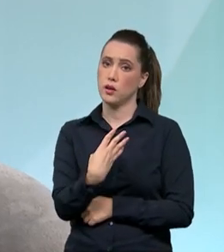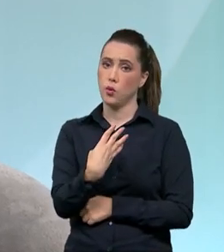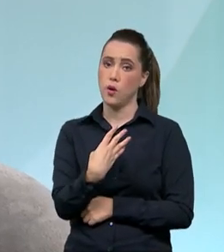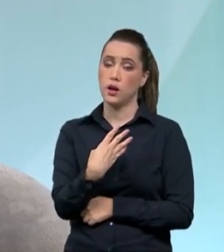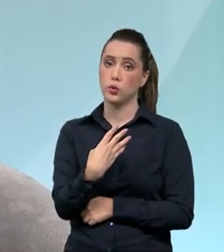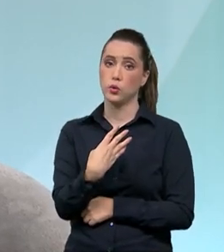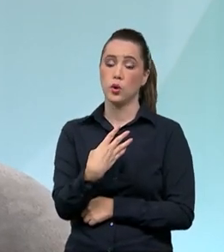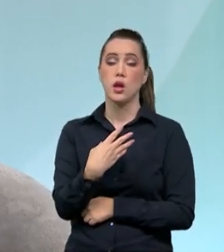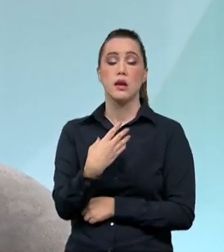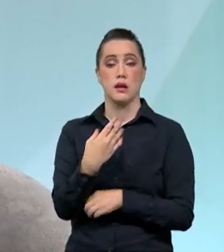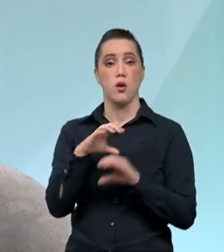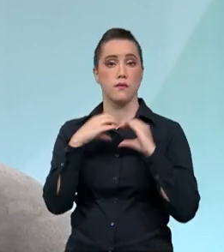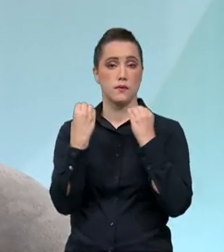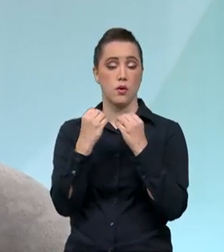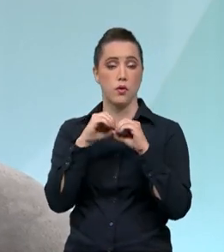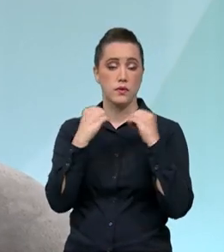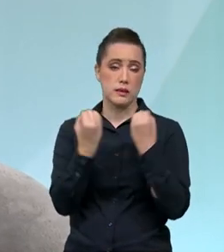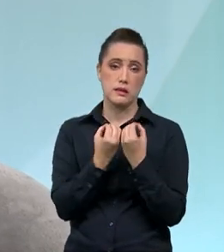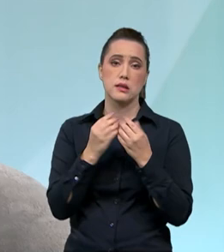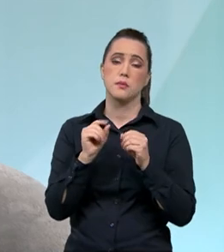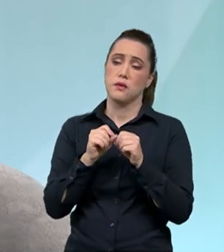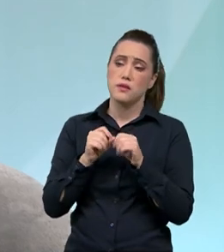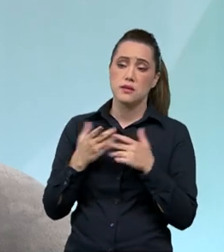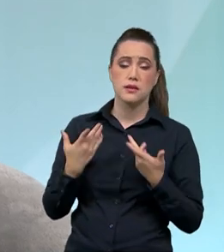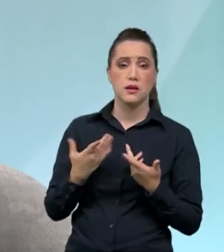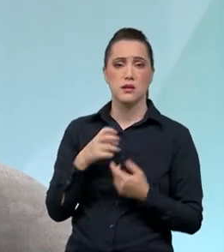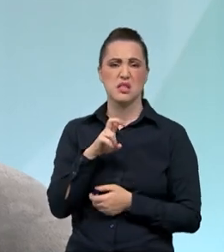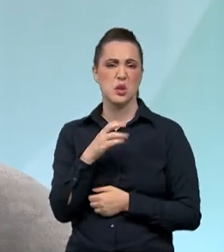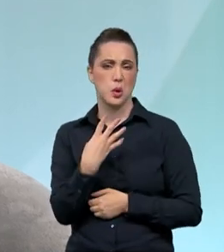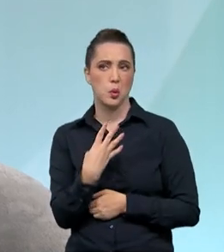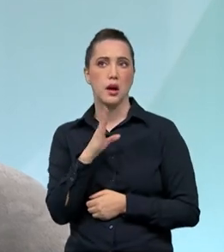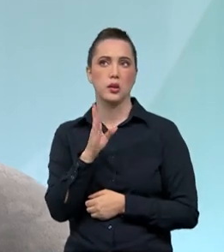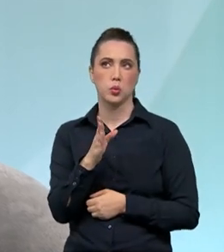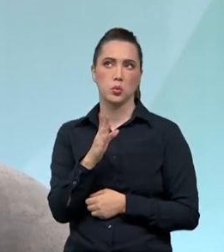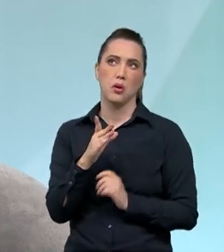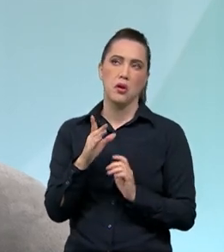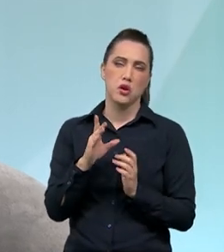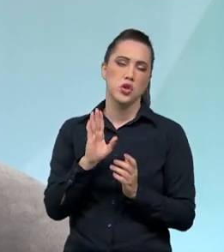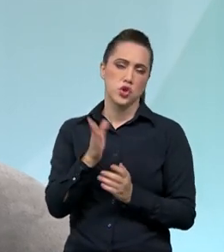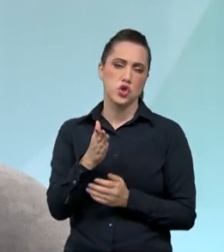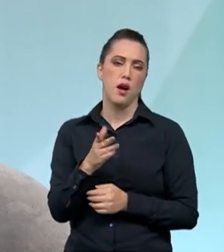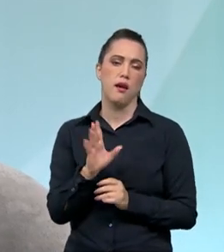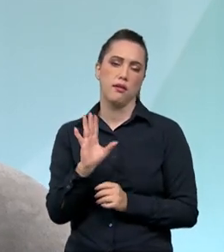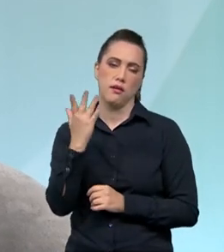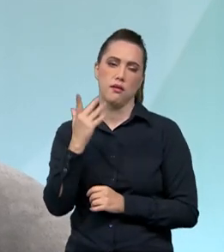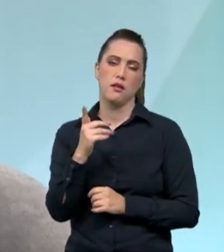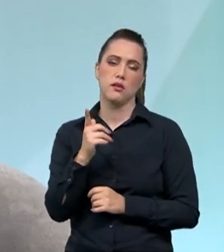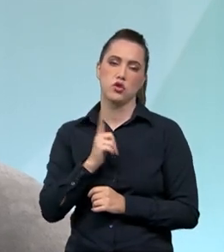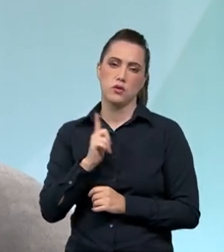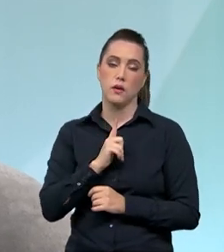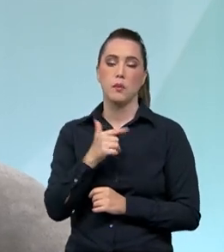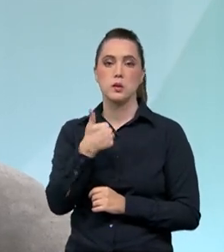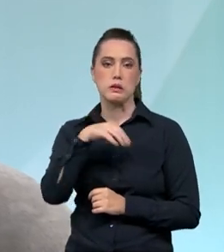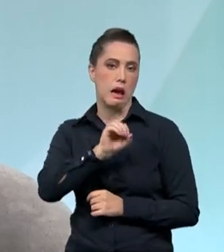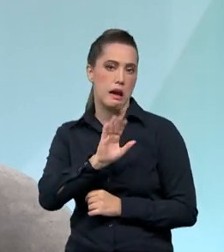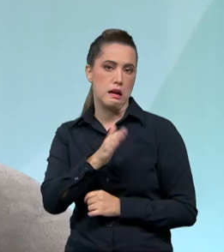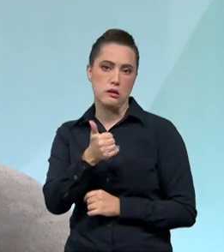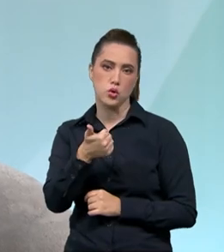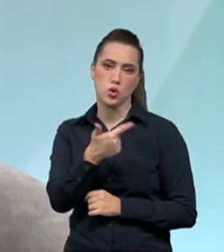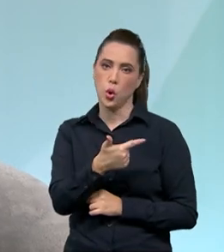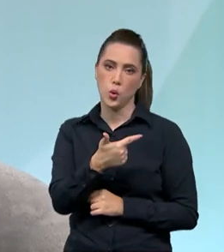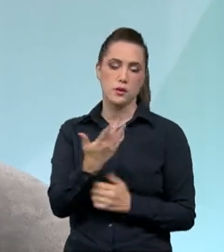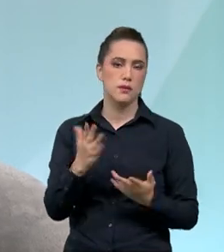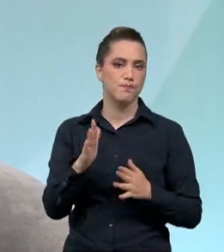realizar. Desses 54, acredito mesmo que já fizemos 10 ou 12, mas ainda temos um chão pela frente.